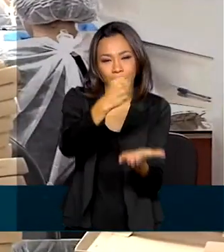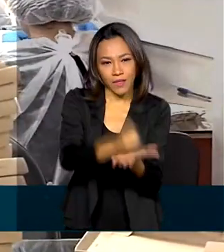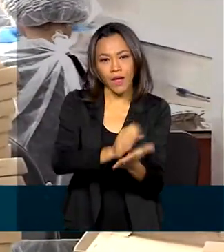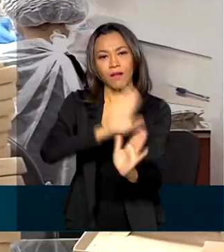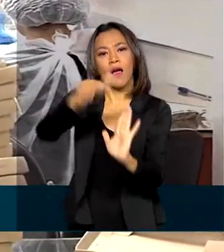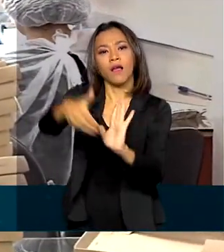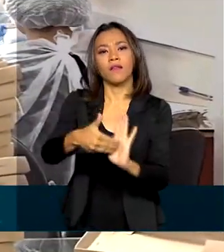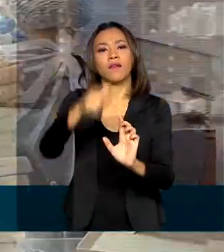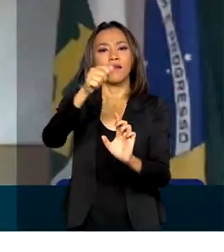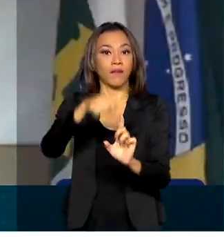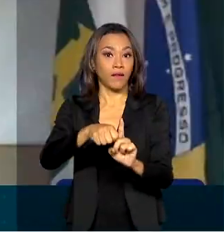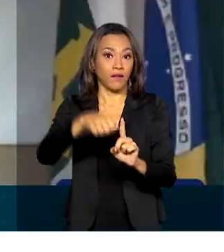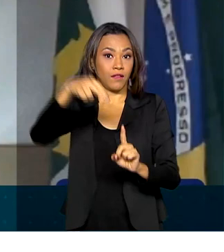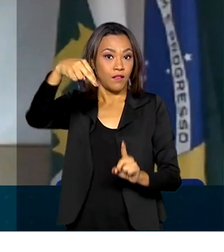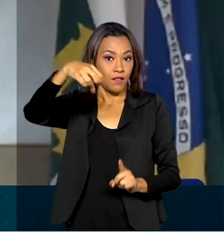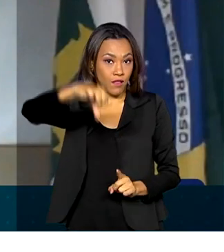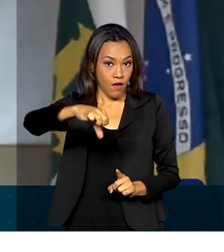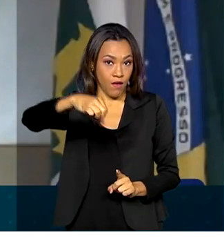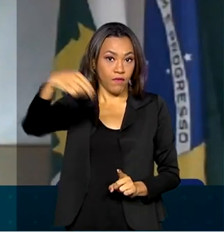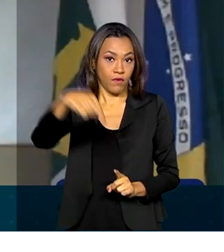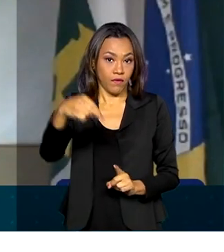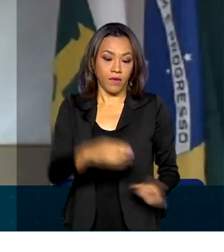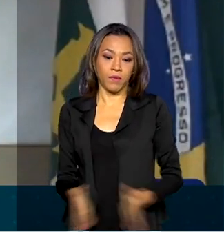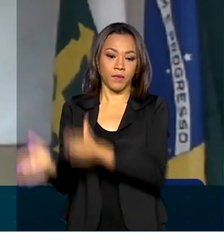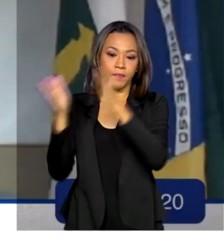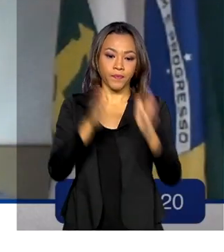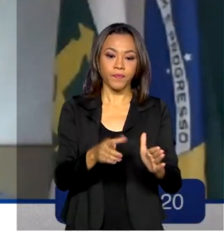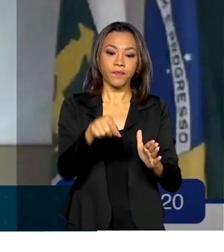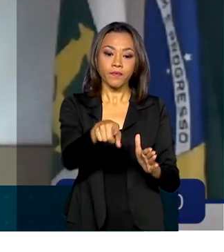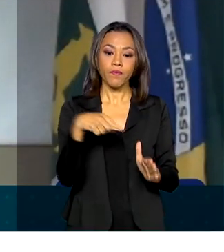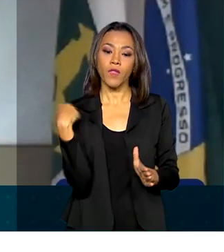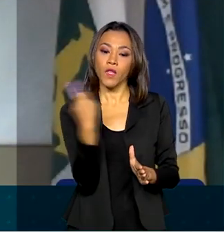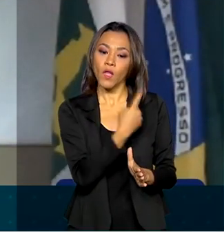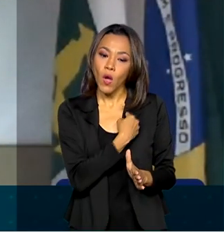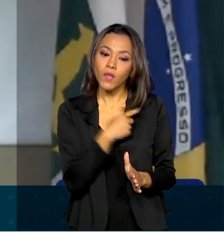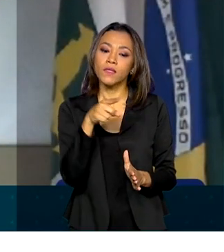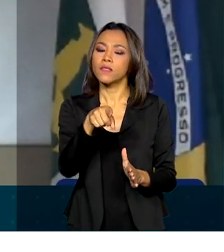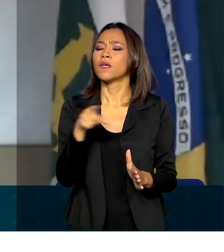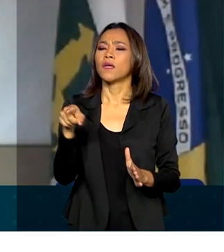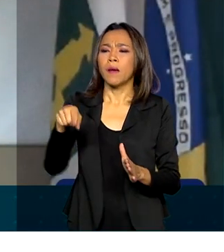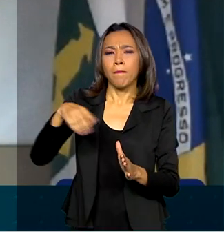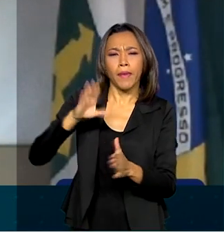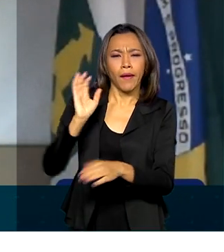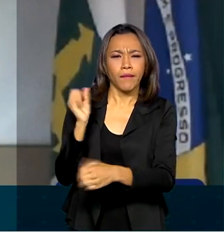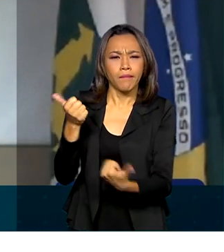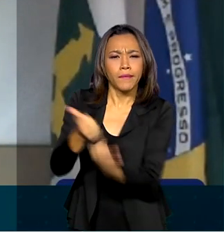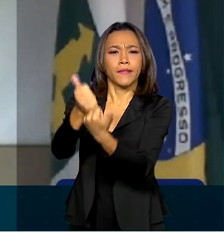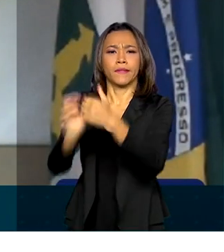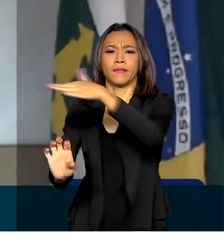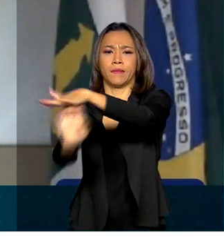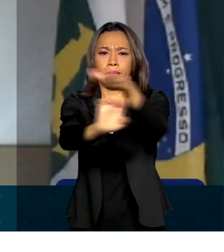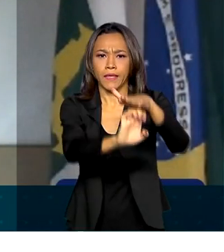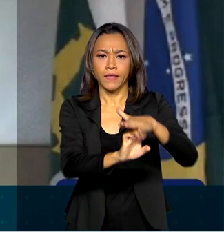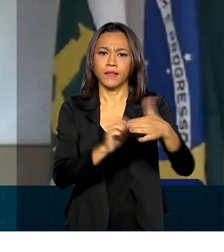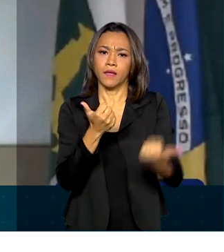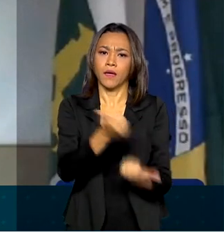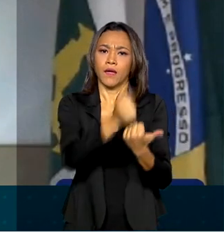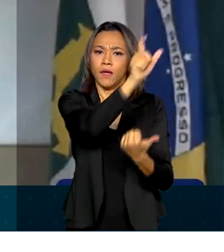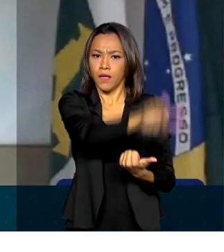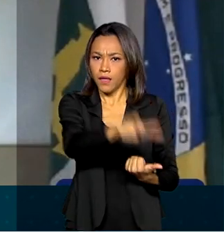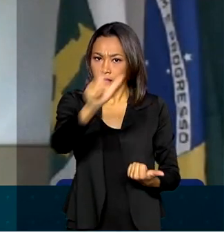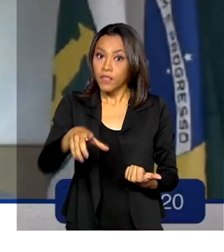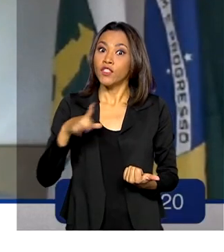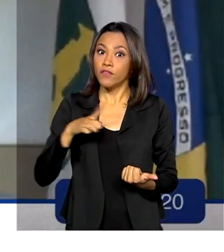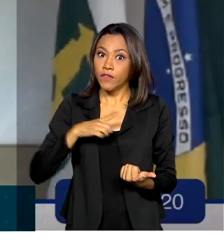9 de novembro. A gente proveu liquidez para a pessoa física, liquidez para a empresa, tivemos um mercado de capitais super